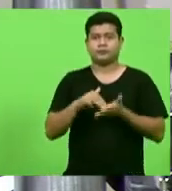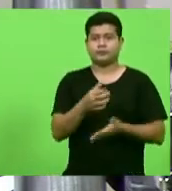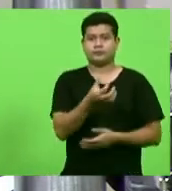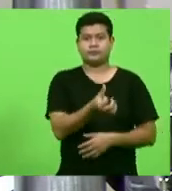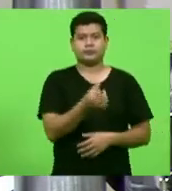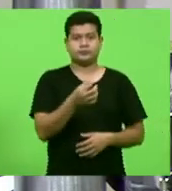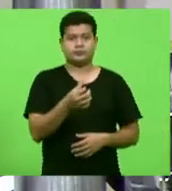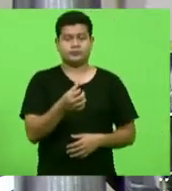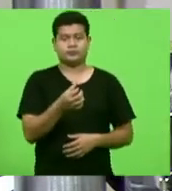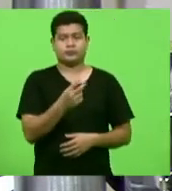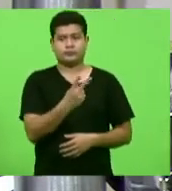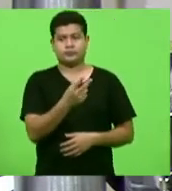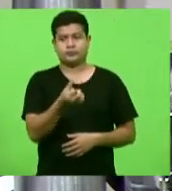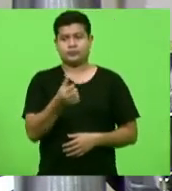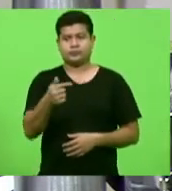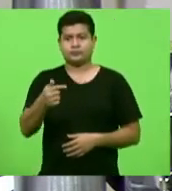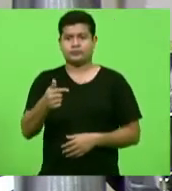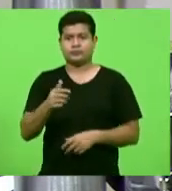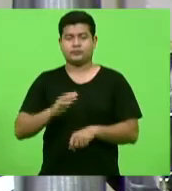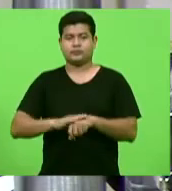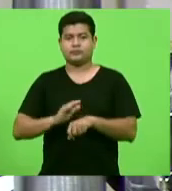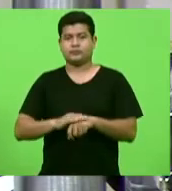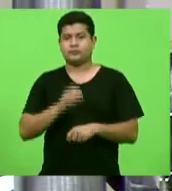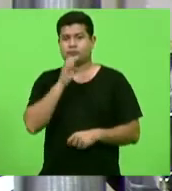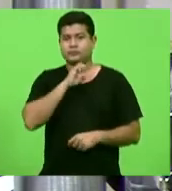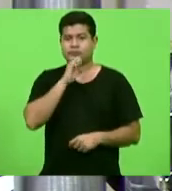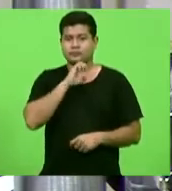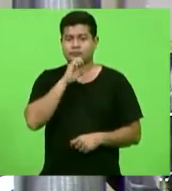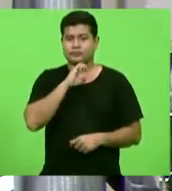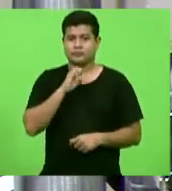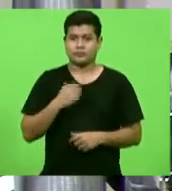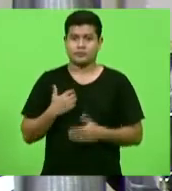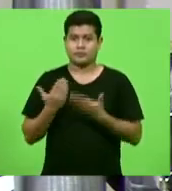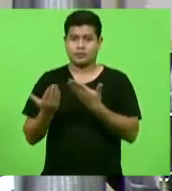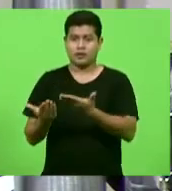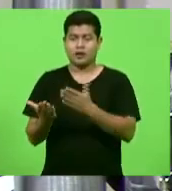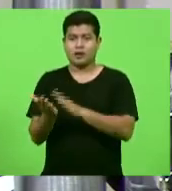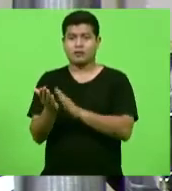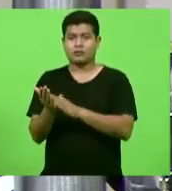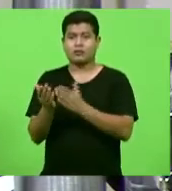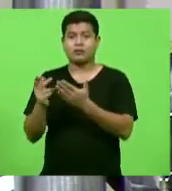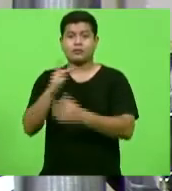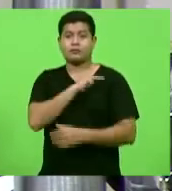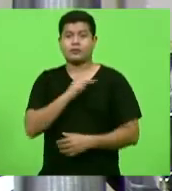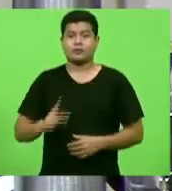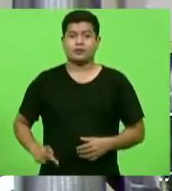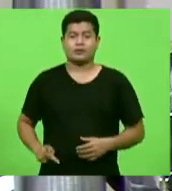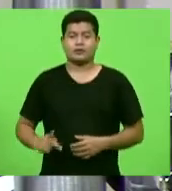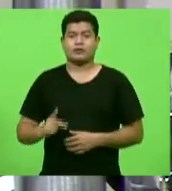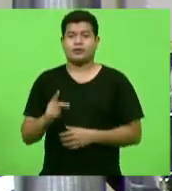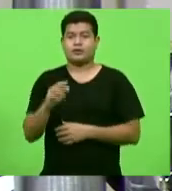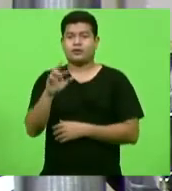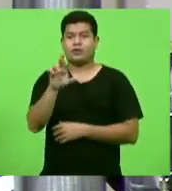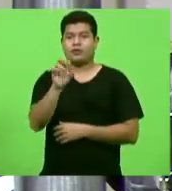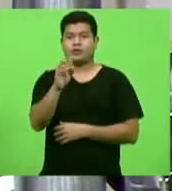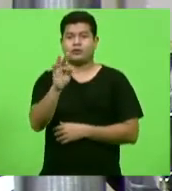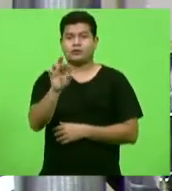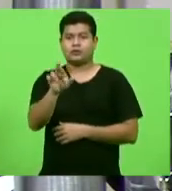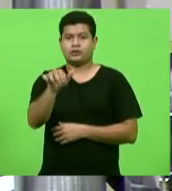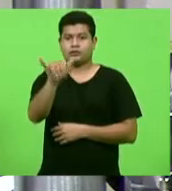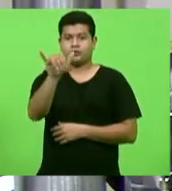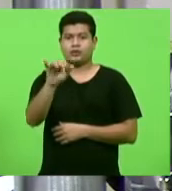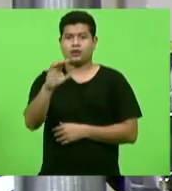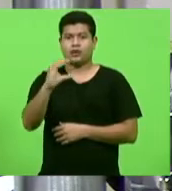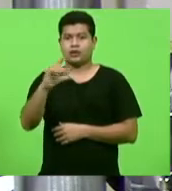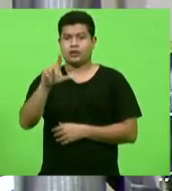267, deputado Felipe Estevam, manifestando aplauso ao presidente do Rotary Club de Laguna, pela passagem de 75 anos